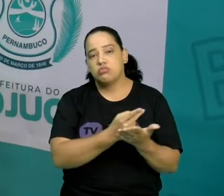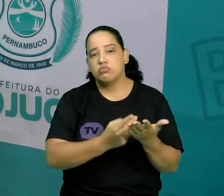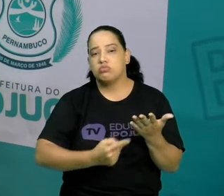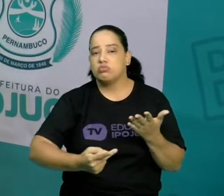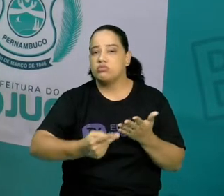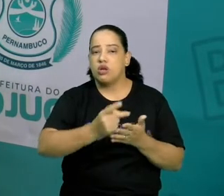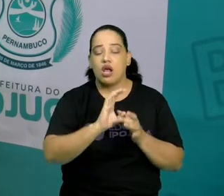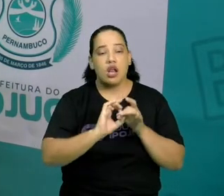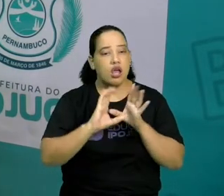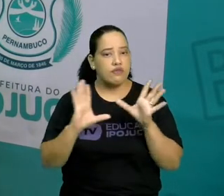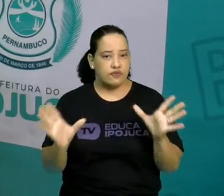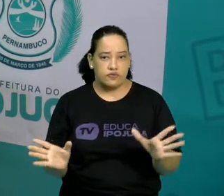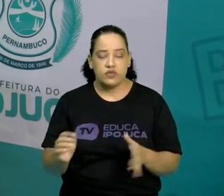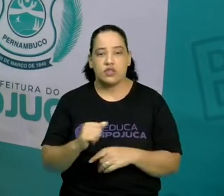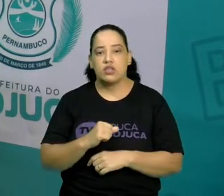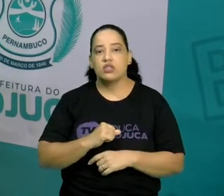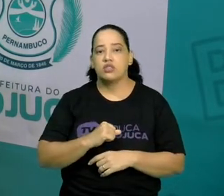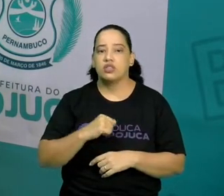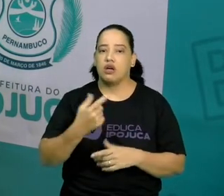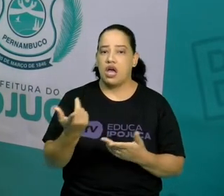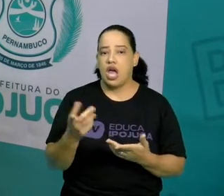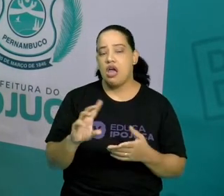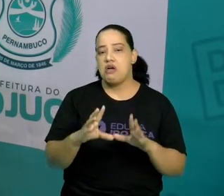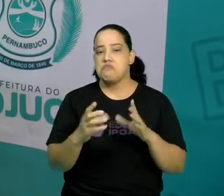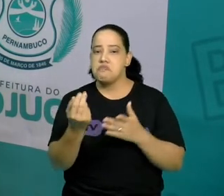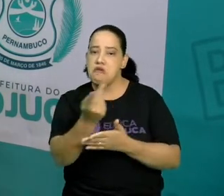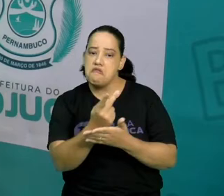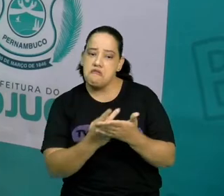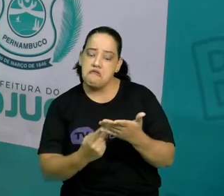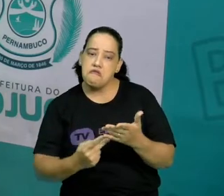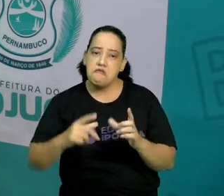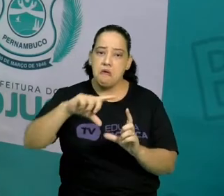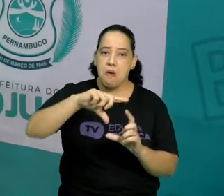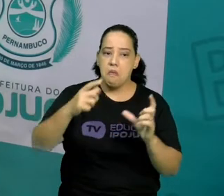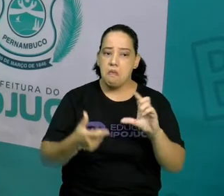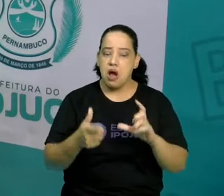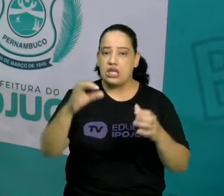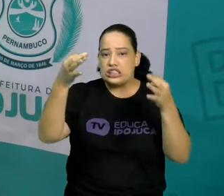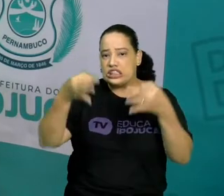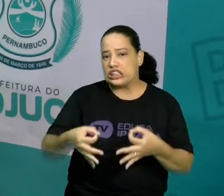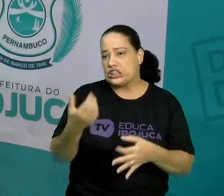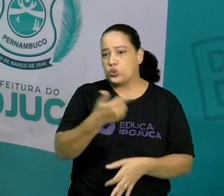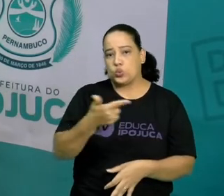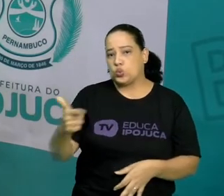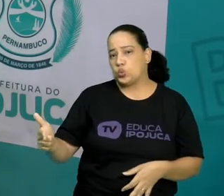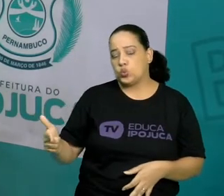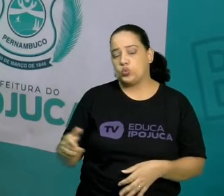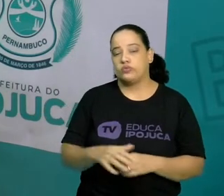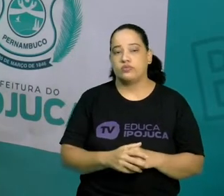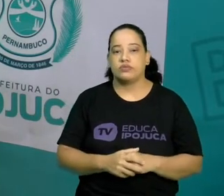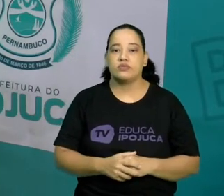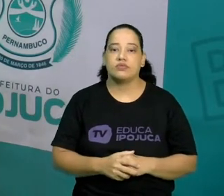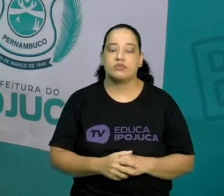chamadas de forma indefinida, que é o exemplo aqui que eu trouxe para vocês.